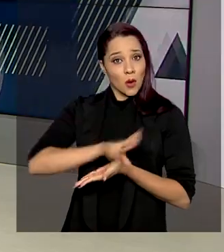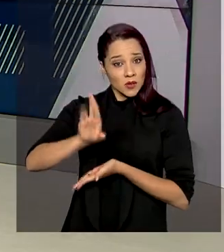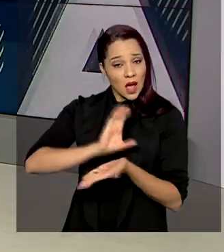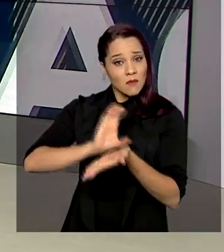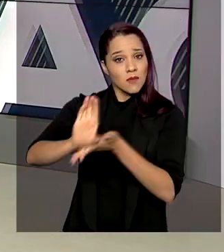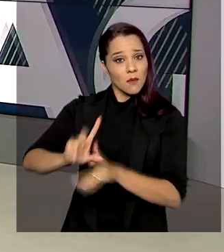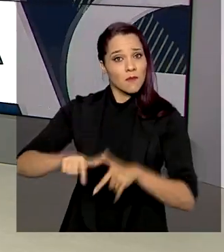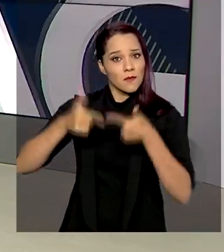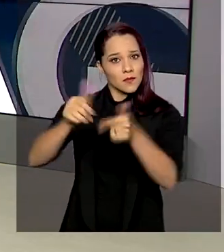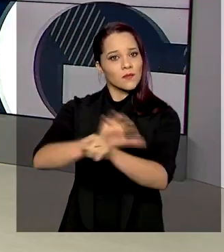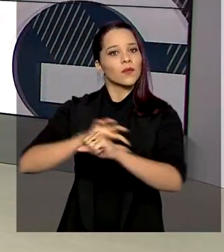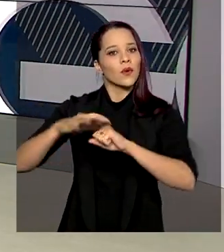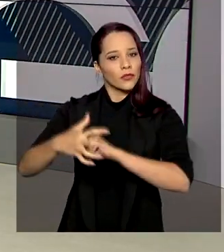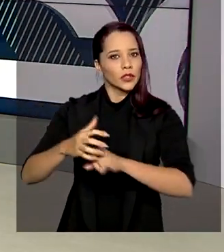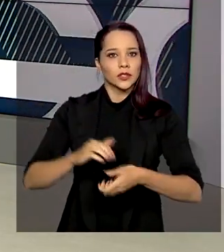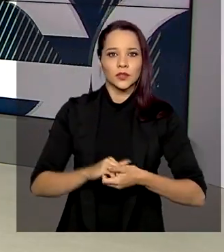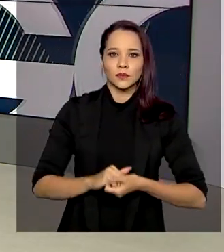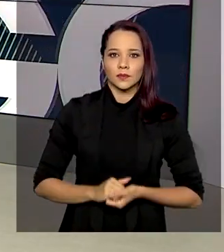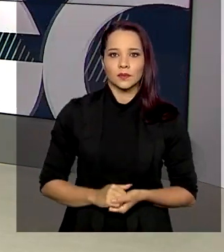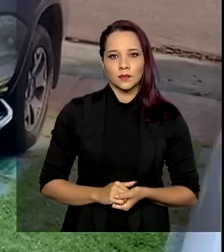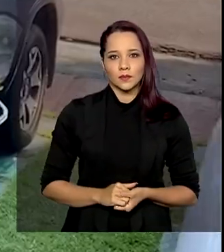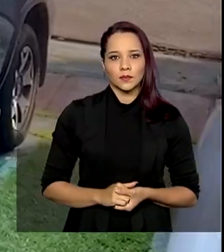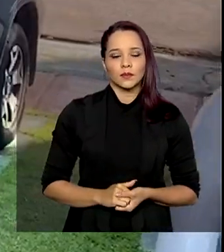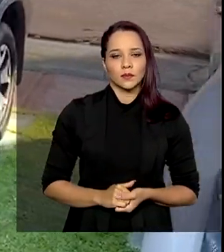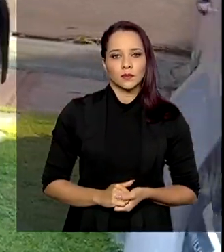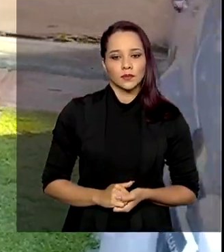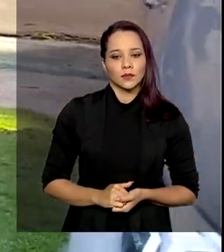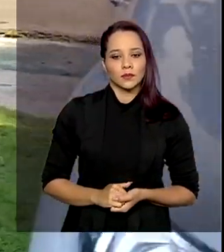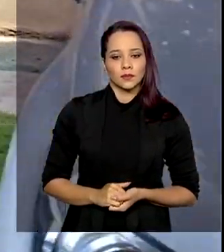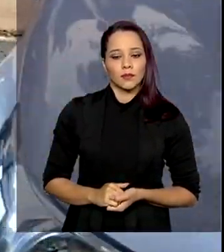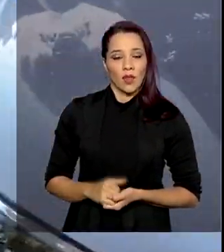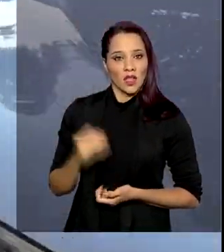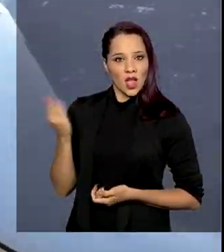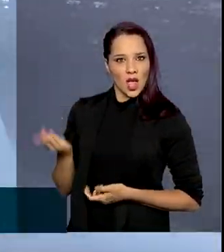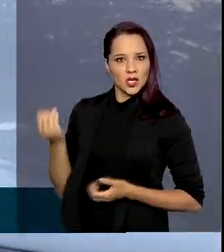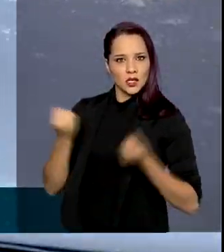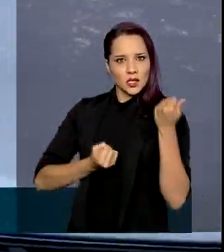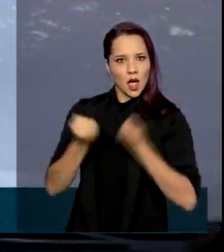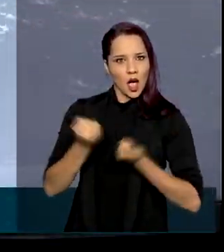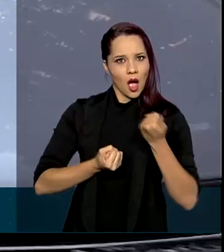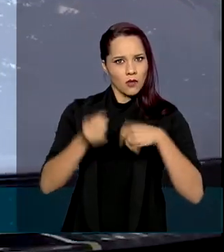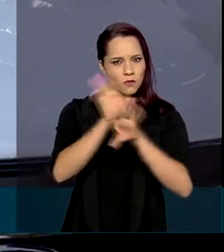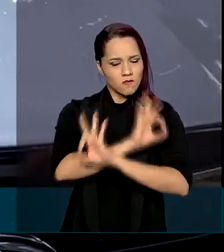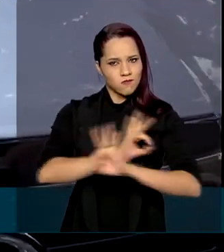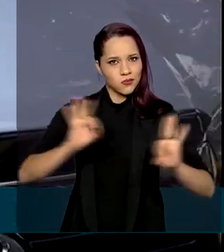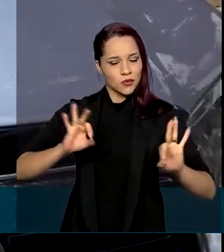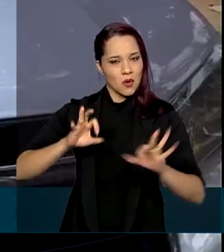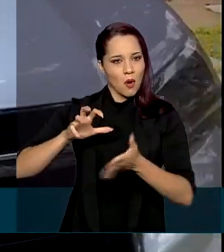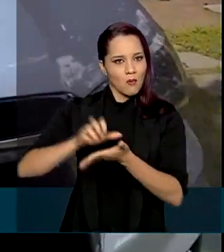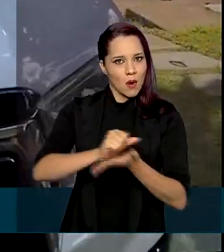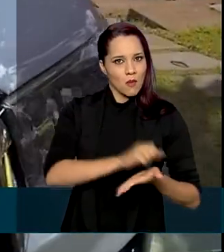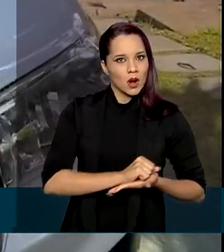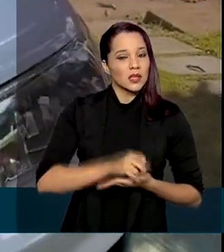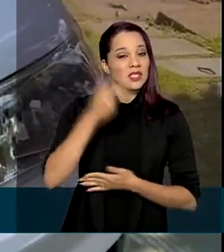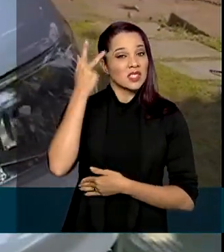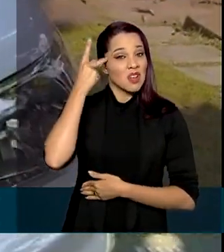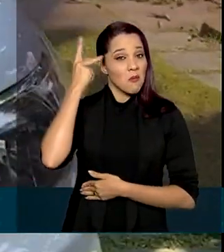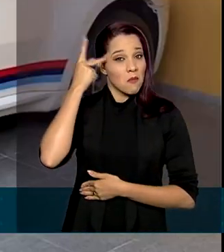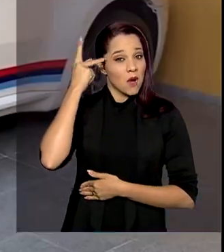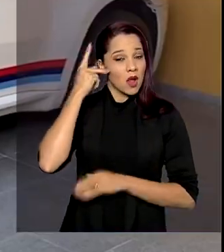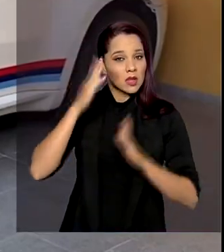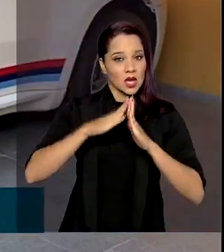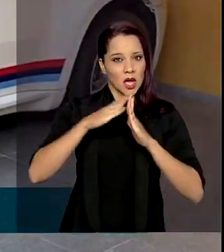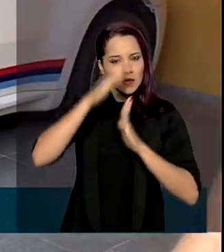enfrentamento à Covid-19. Estes carros de luxo foram apreendidos em São Paulo, na Casa de